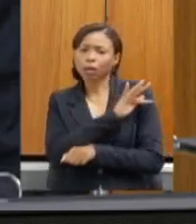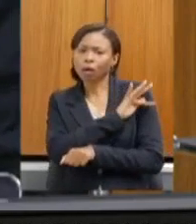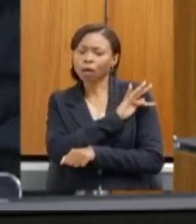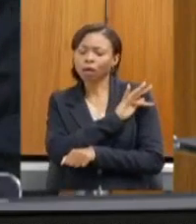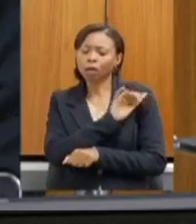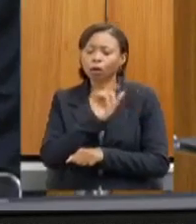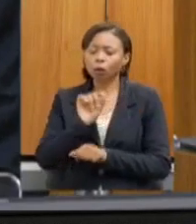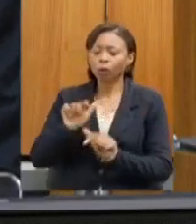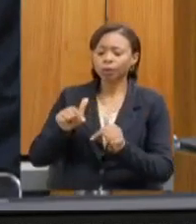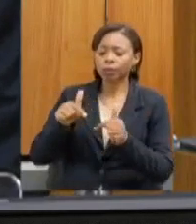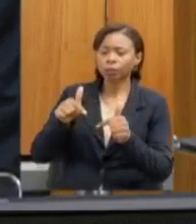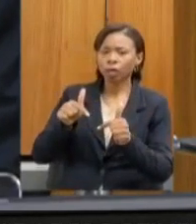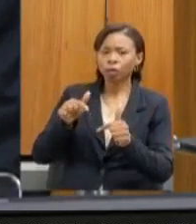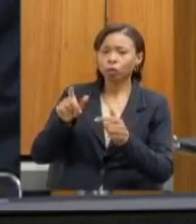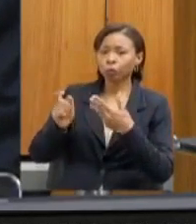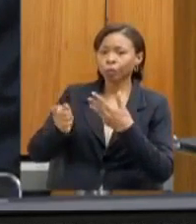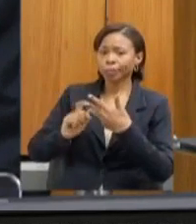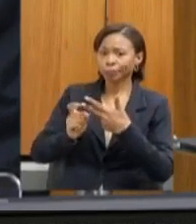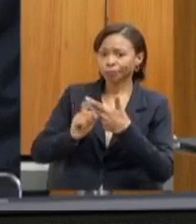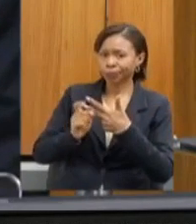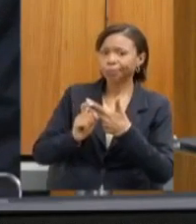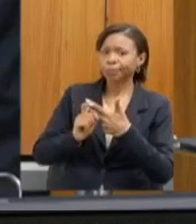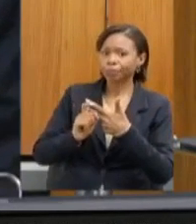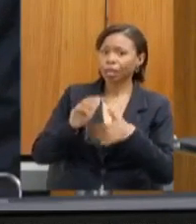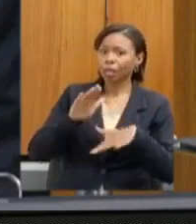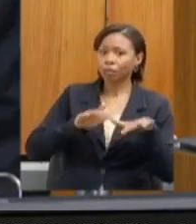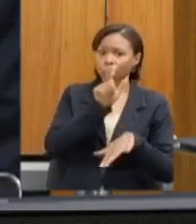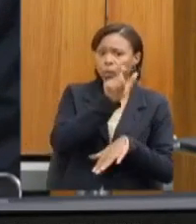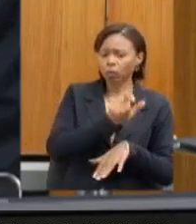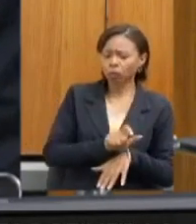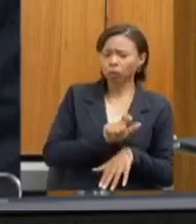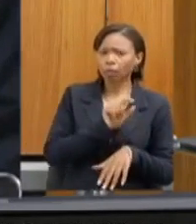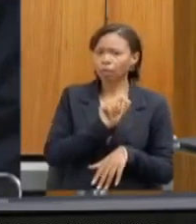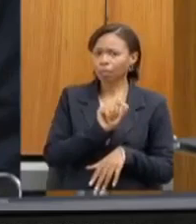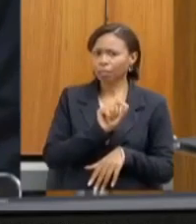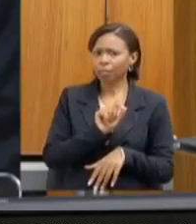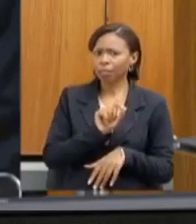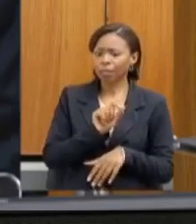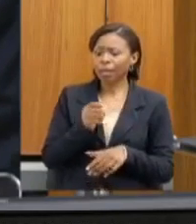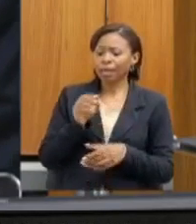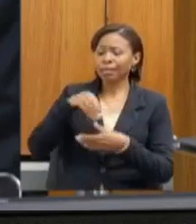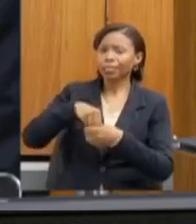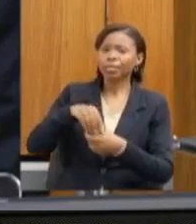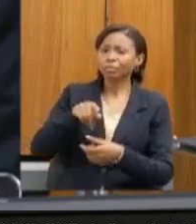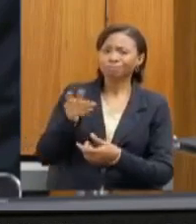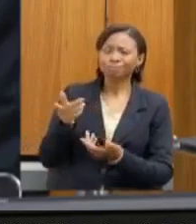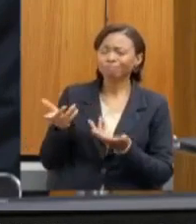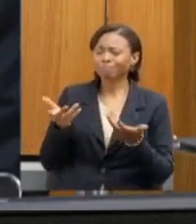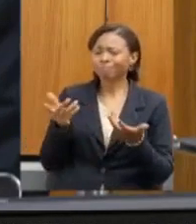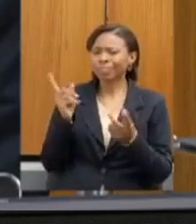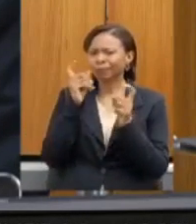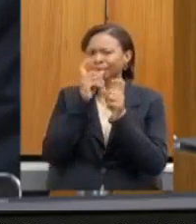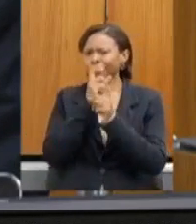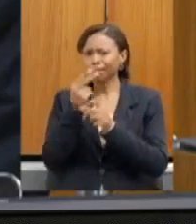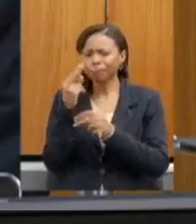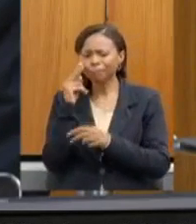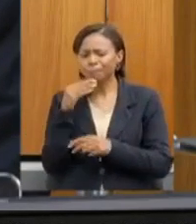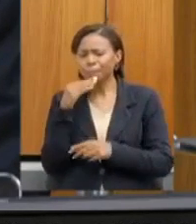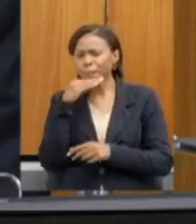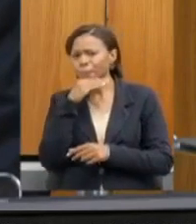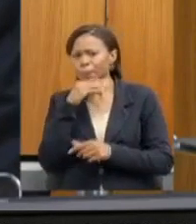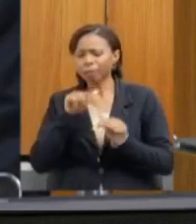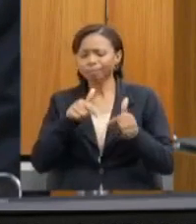lá no dia a dia executando, fica talvez difícil enxergar novas práticas. Então, é como contribuição dessa casa